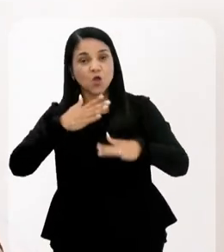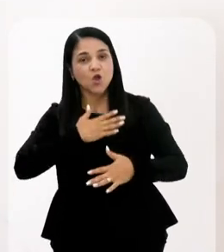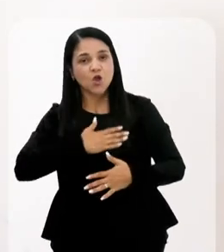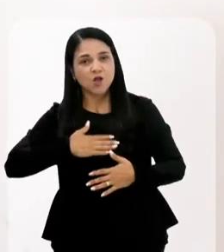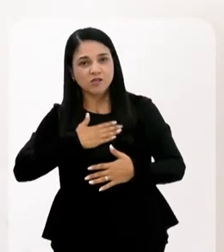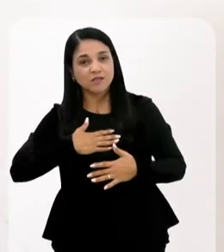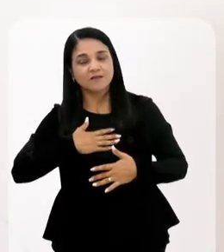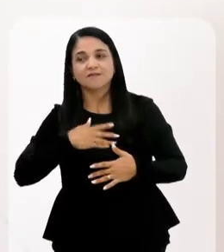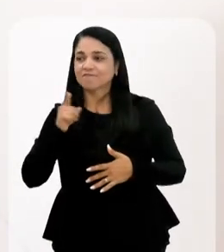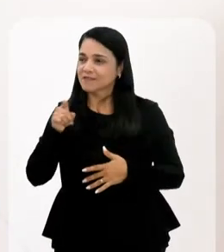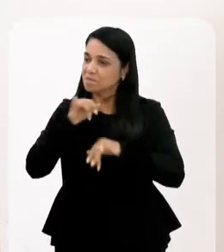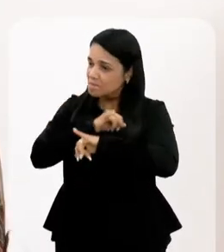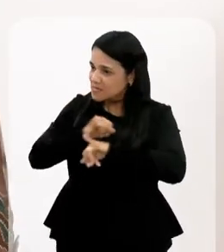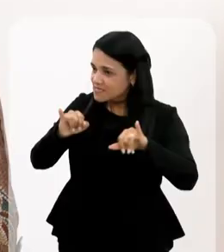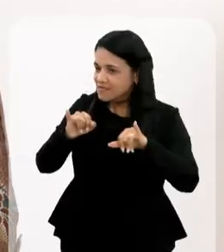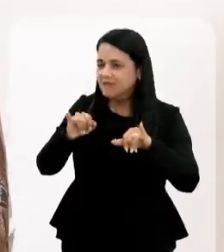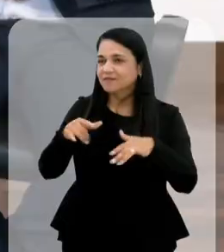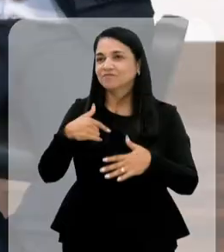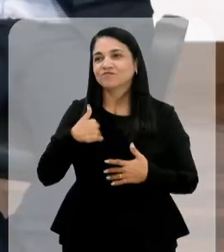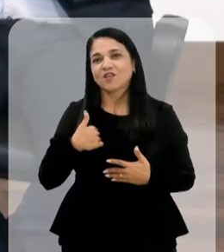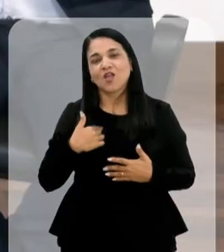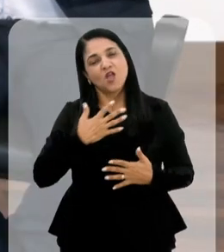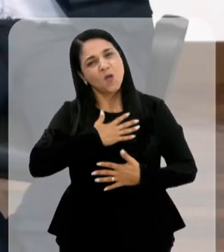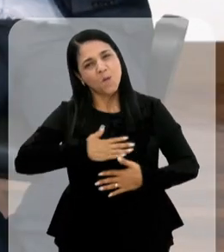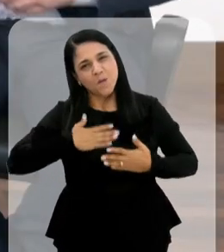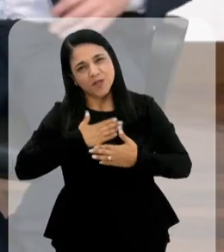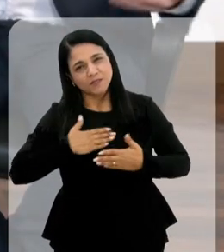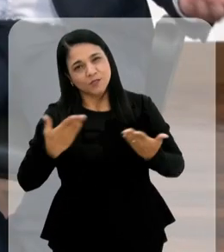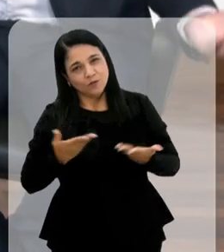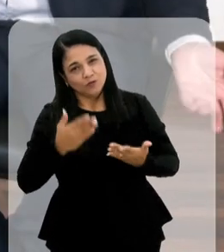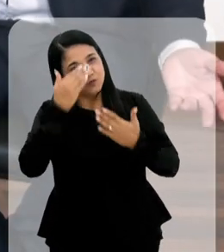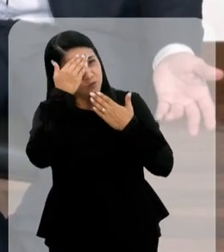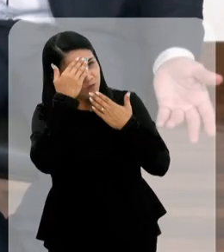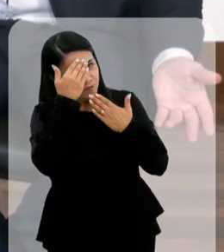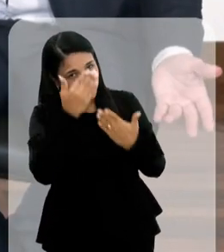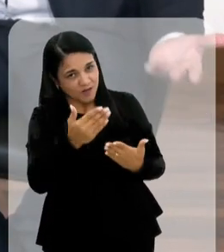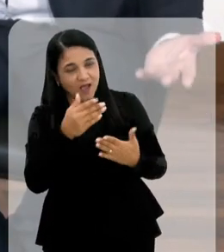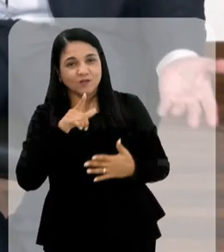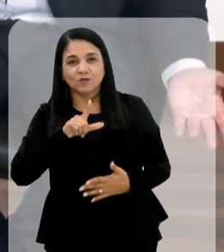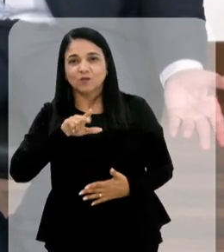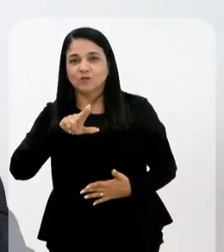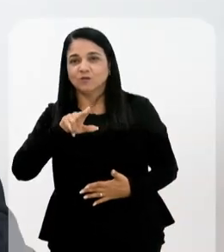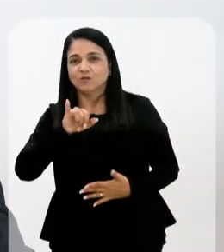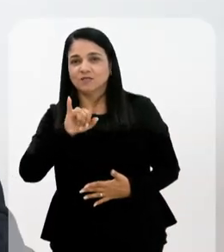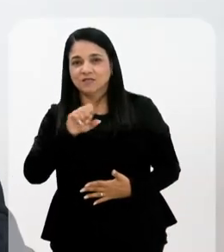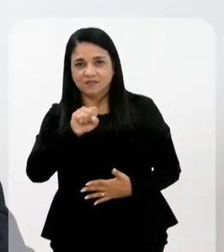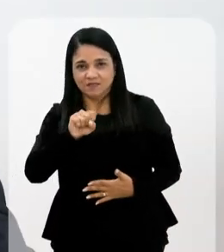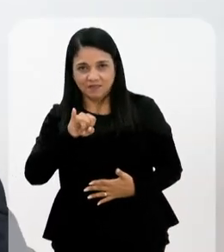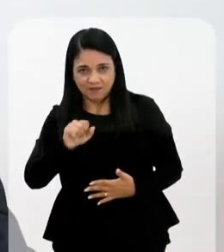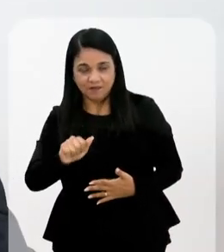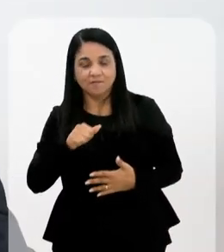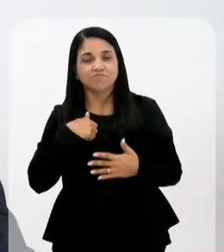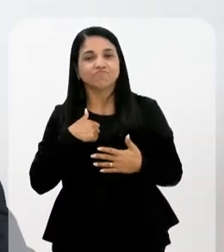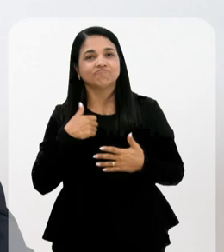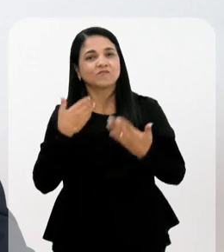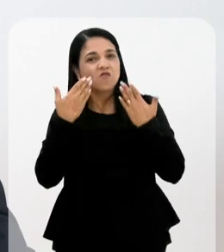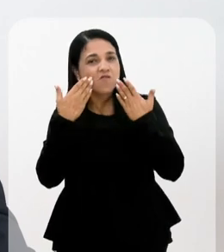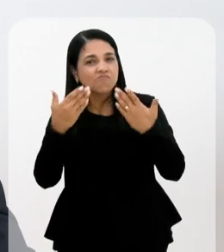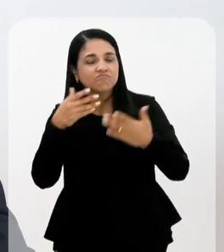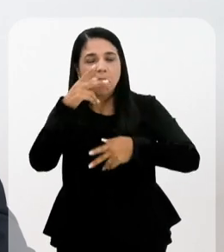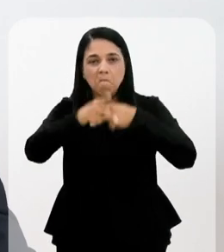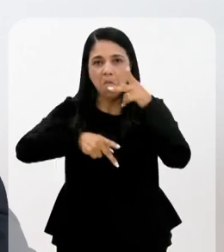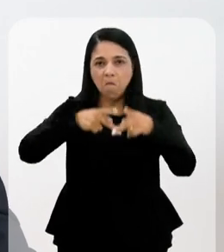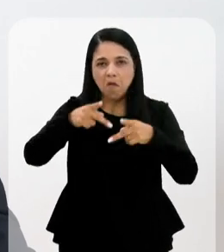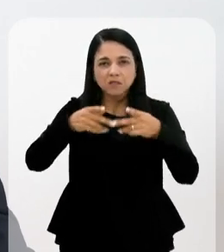programa, mas eu gostaria que você deixasse a mensagem, Romano. Ah, é um grande prazer estar aqui. Obrigado, Luzia, pelo convite de poder estar